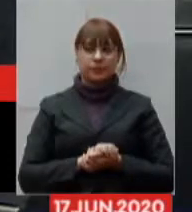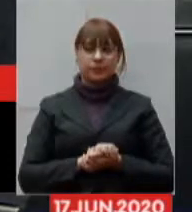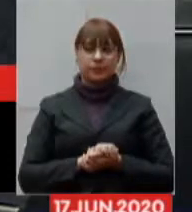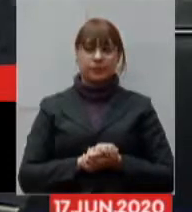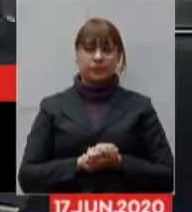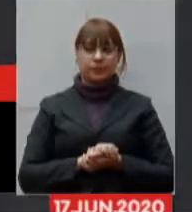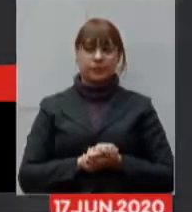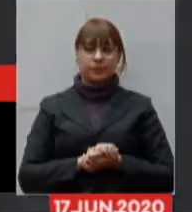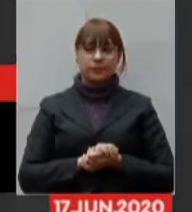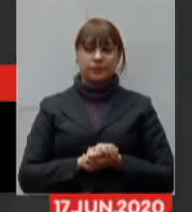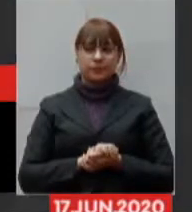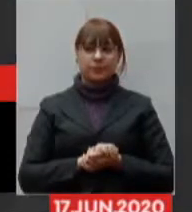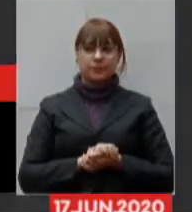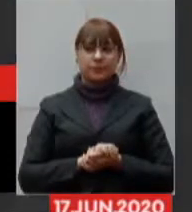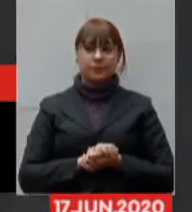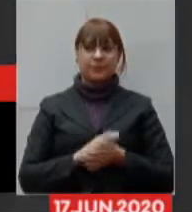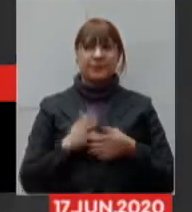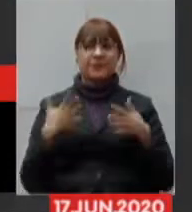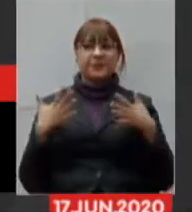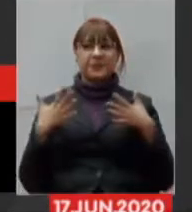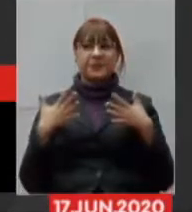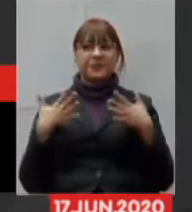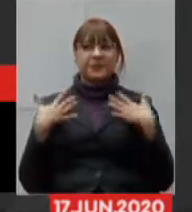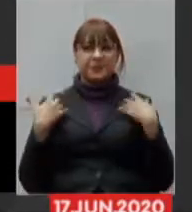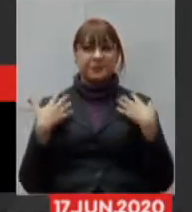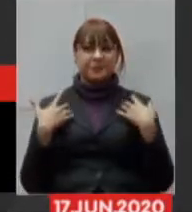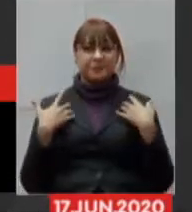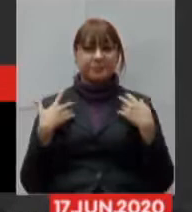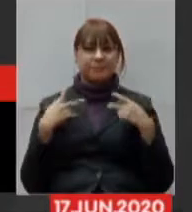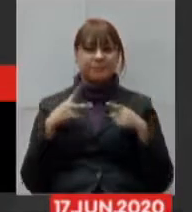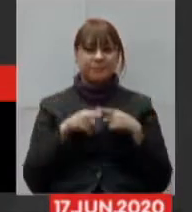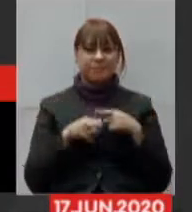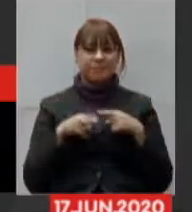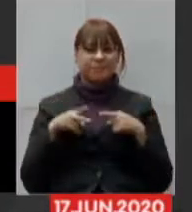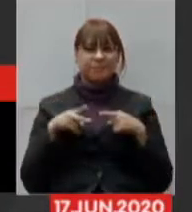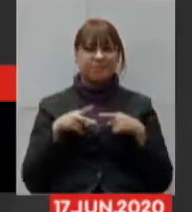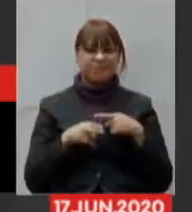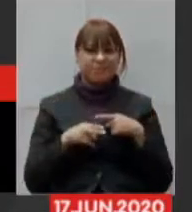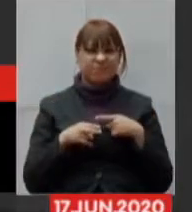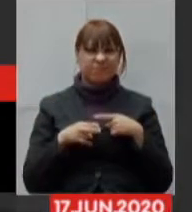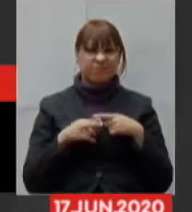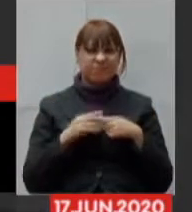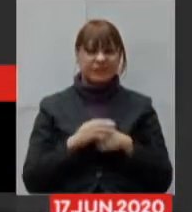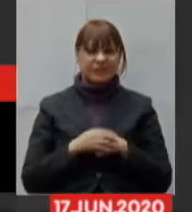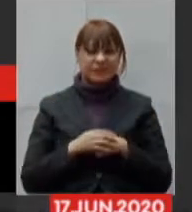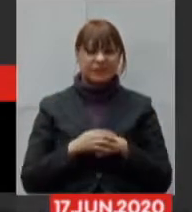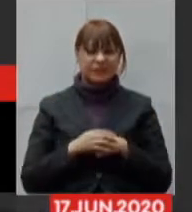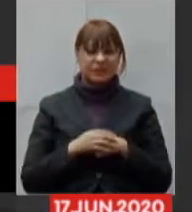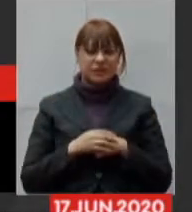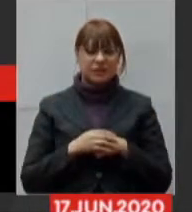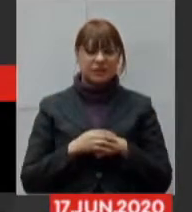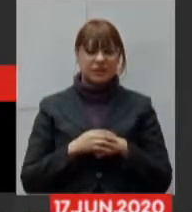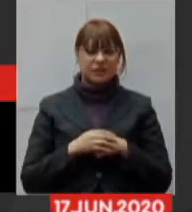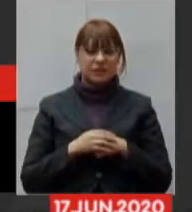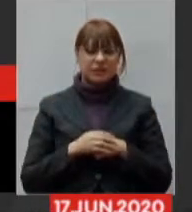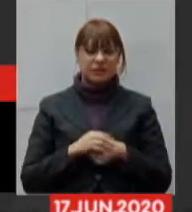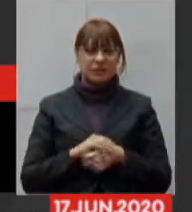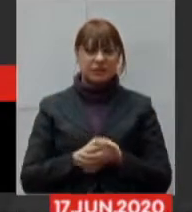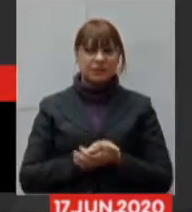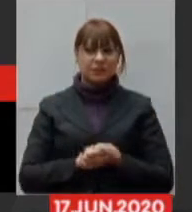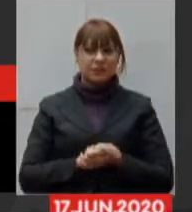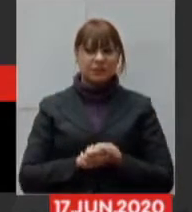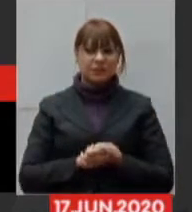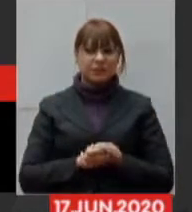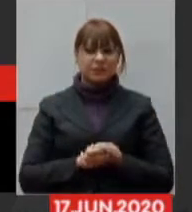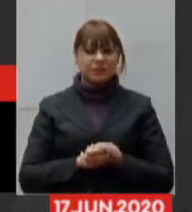cruz, alegria de tornar aqui virtualmente essa